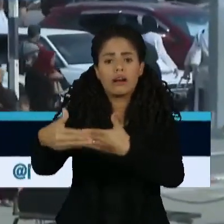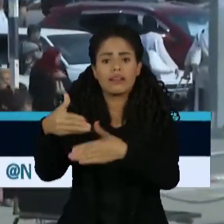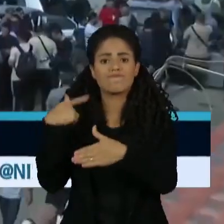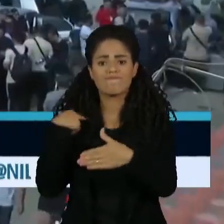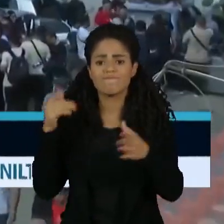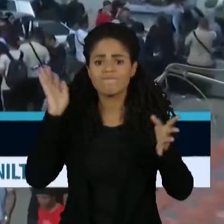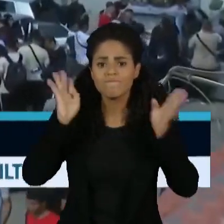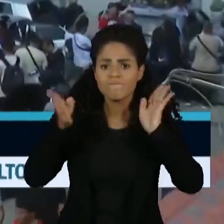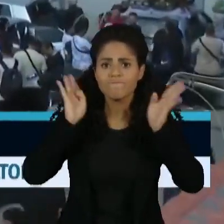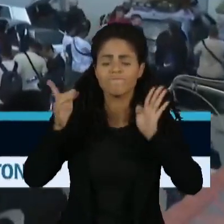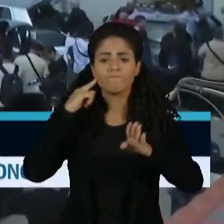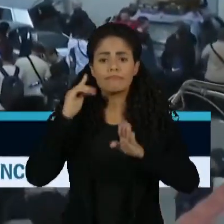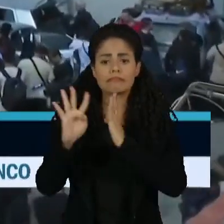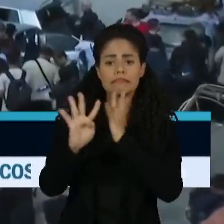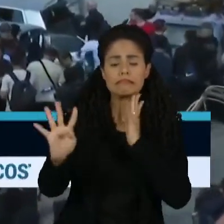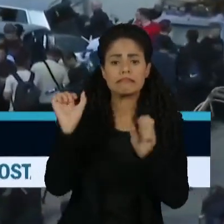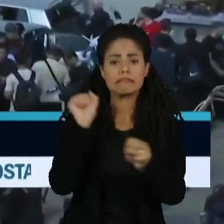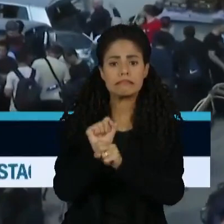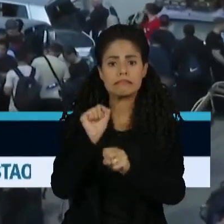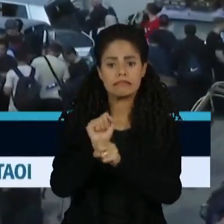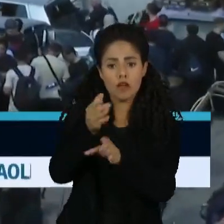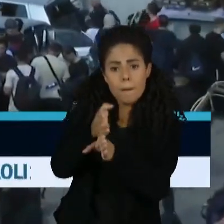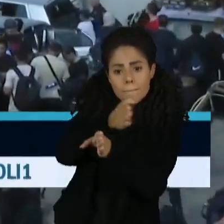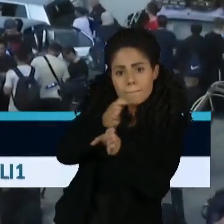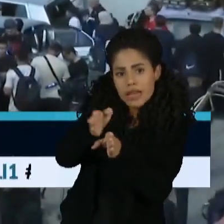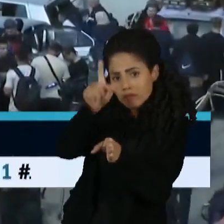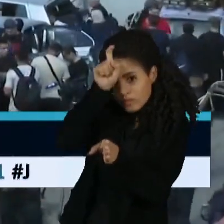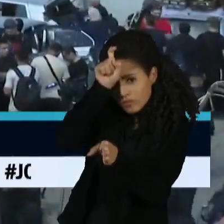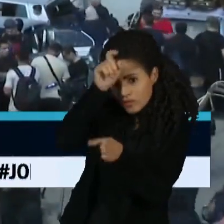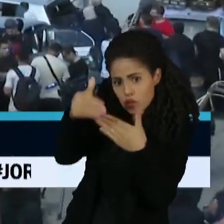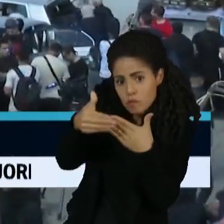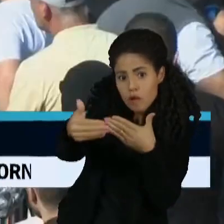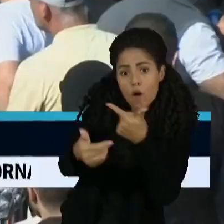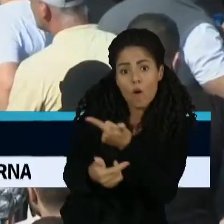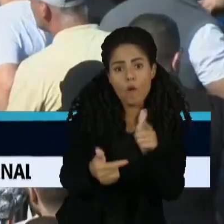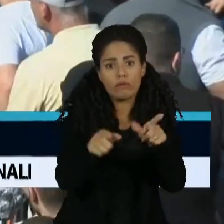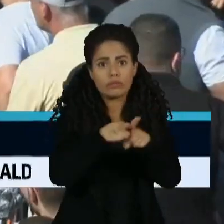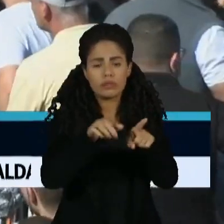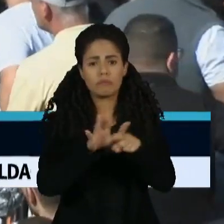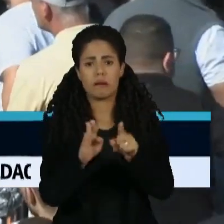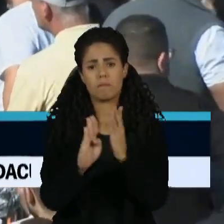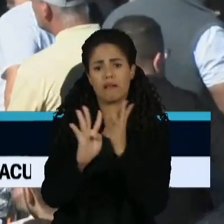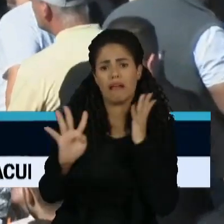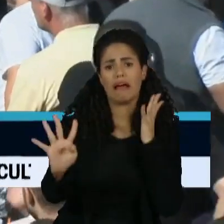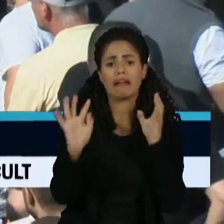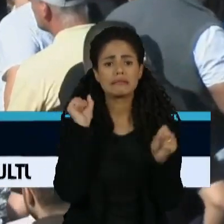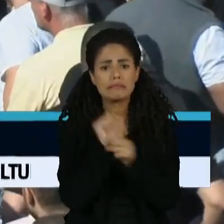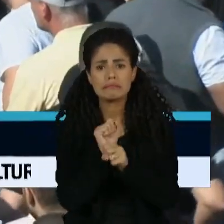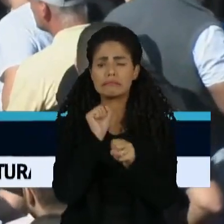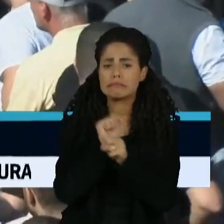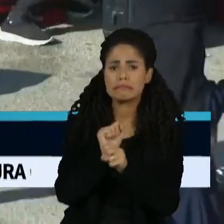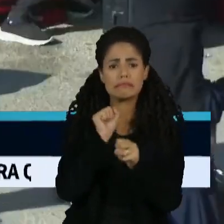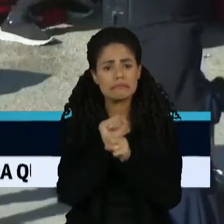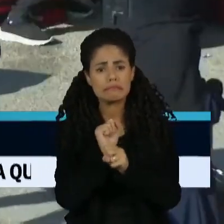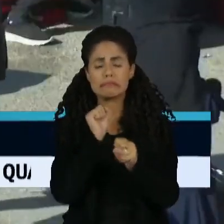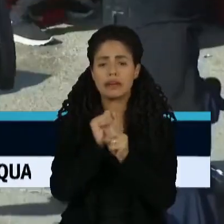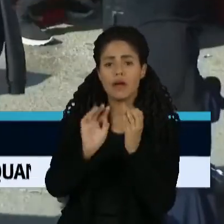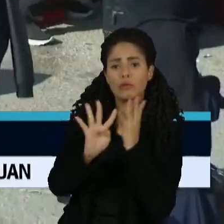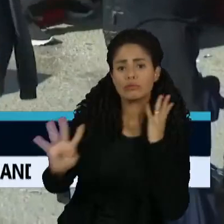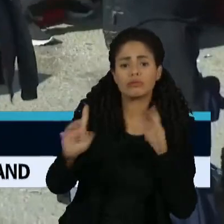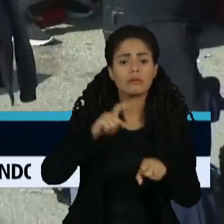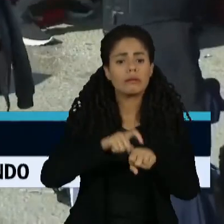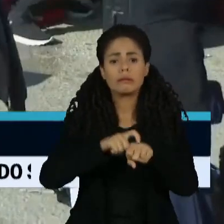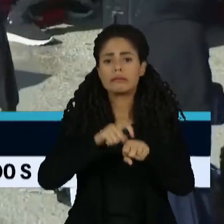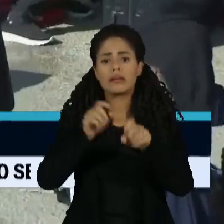impasse da abertura do corredor humanitário da fronteira com o Egito. Do outro lado, milhares de pessoas também esperam na fila o